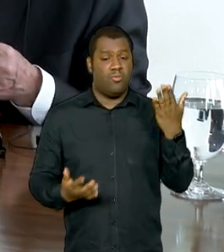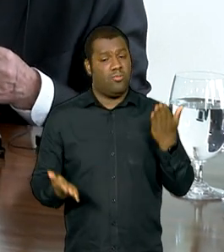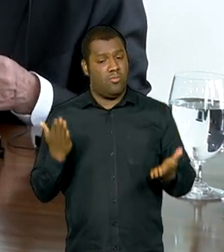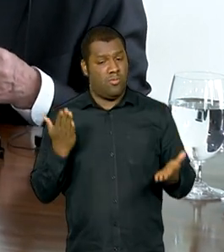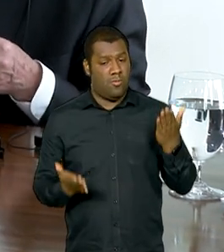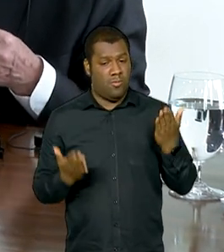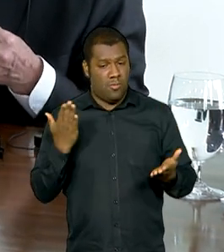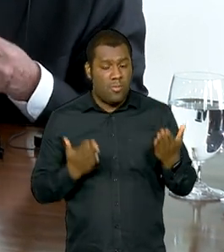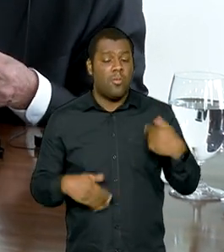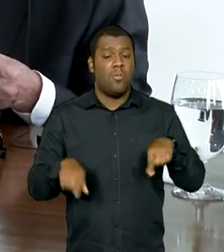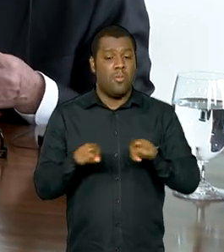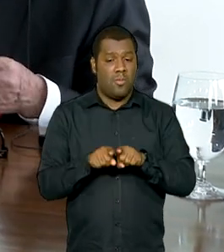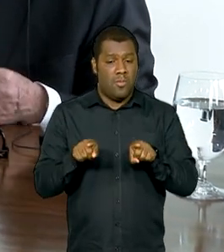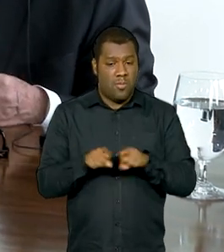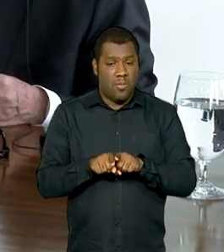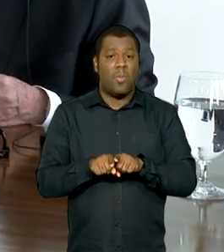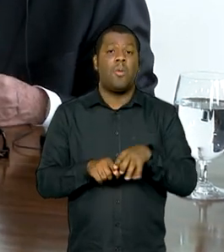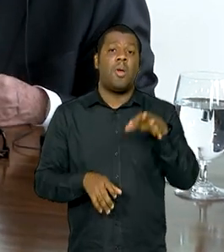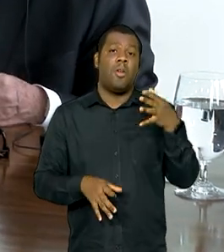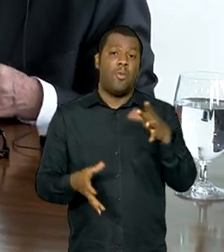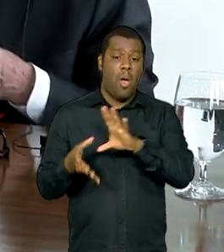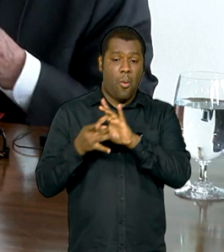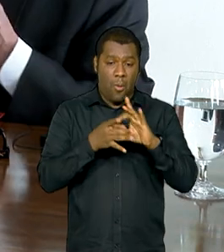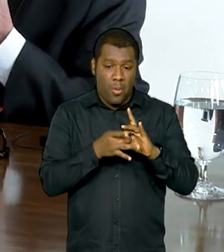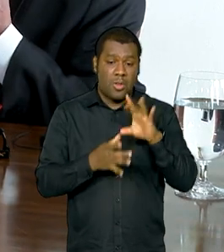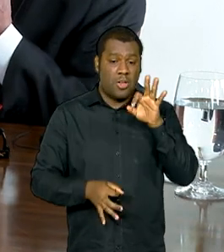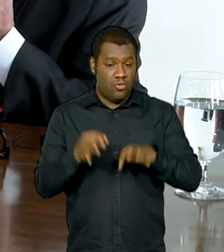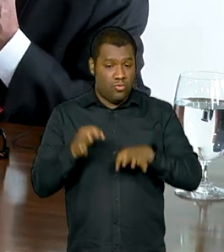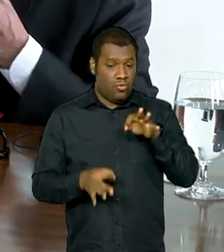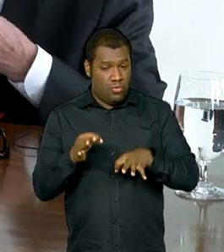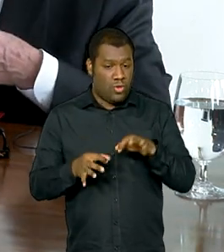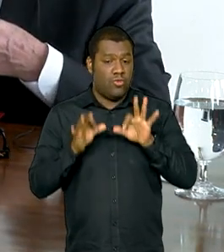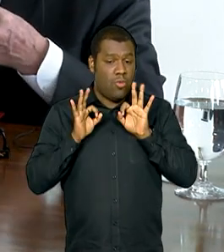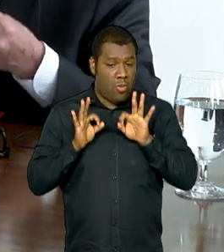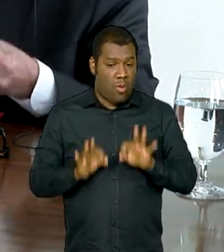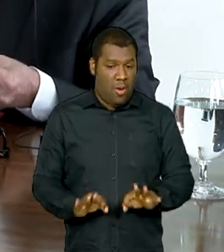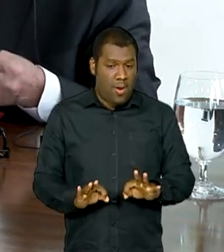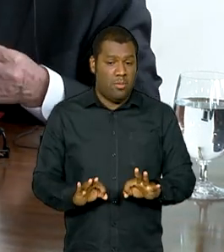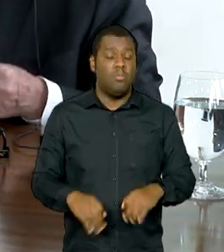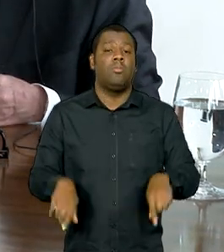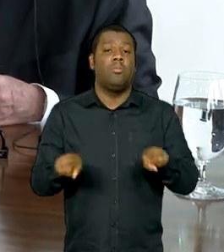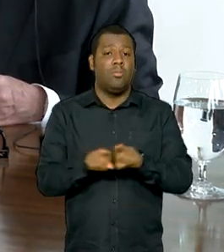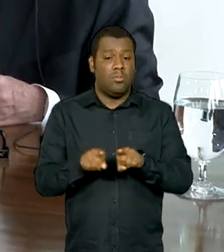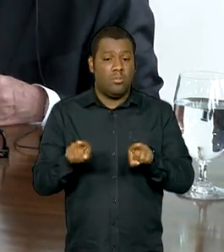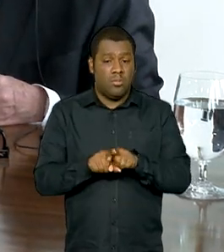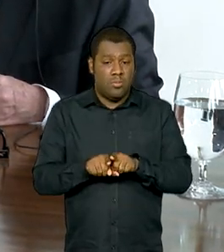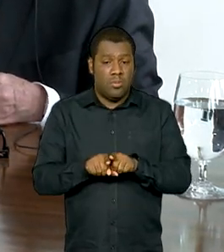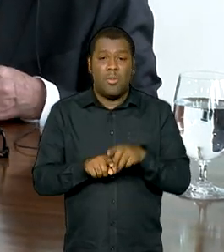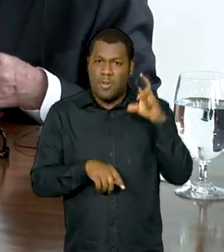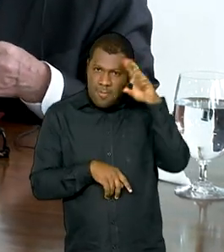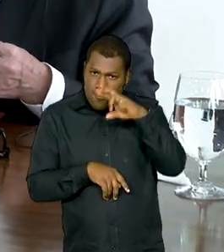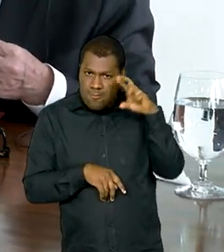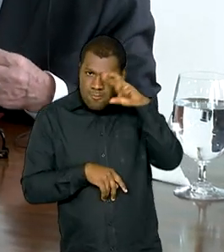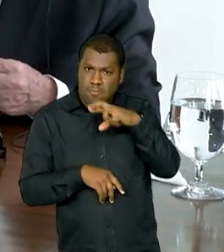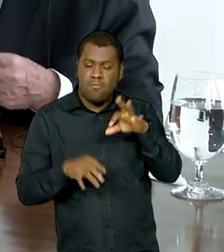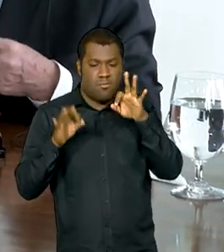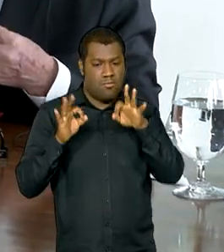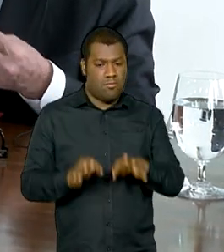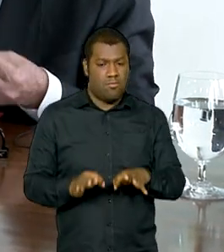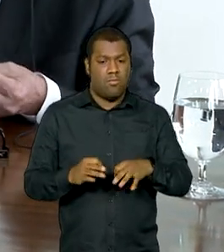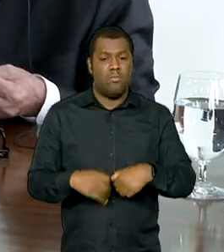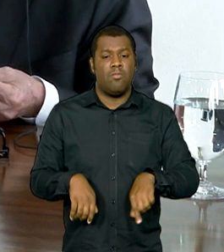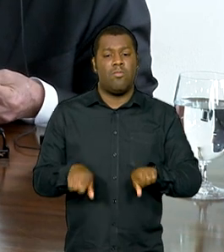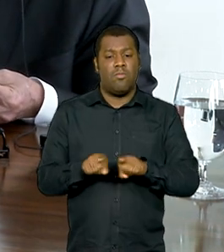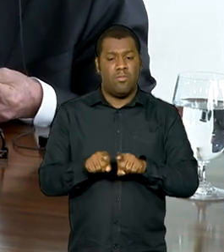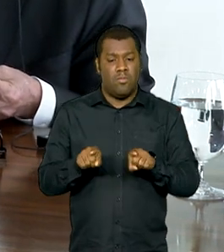tem que garantir a estabilidade jurídica, você tem que garantir a estabilidade fiscal, você tem que garantir a